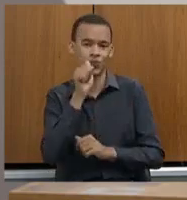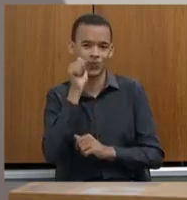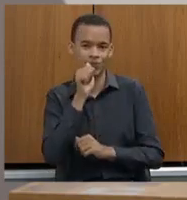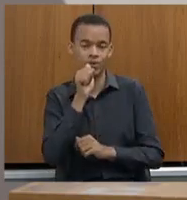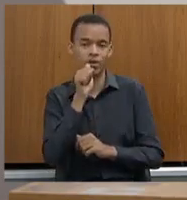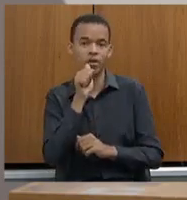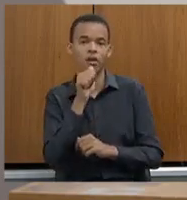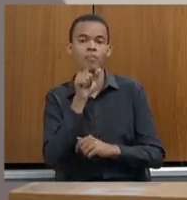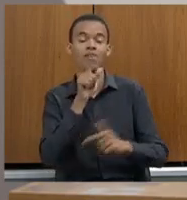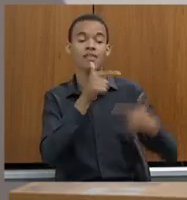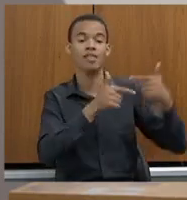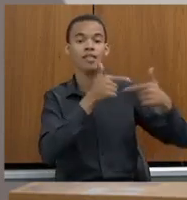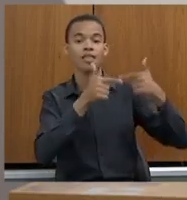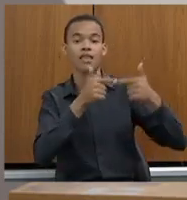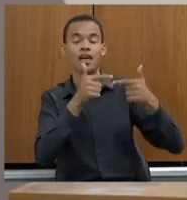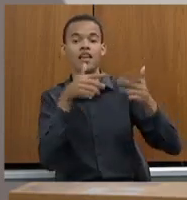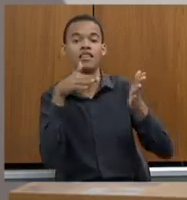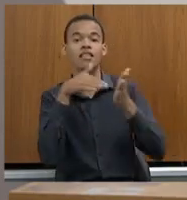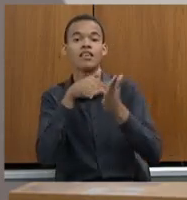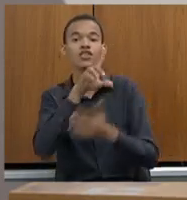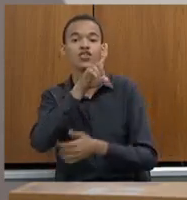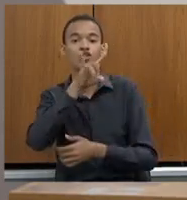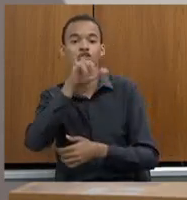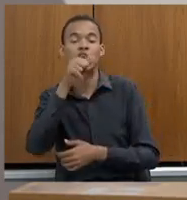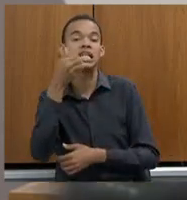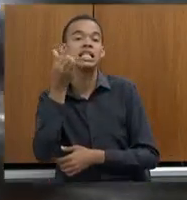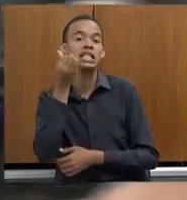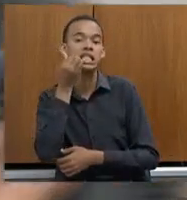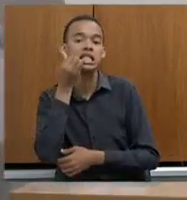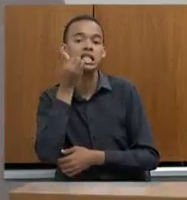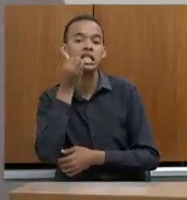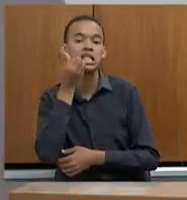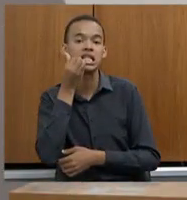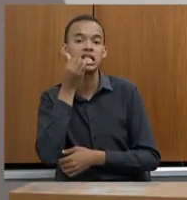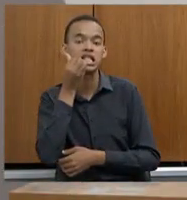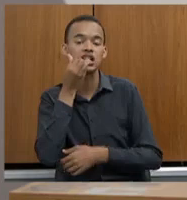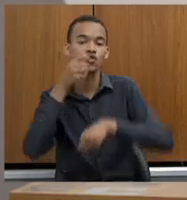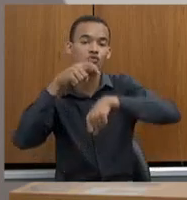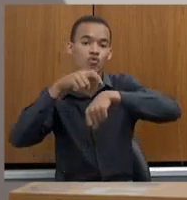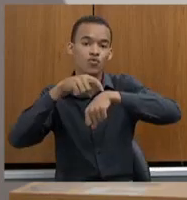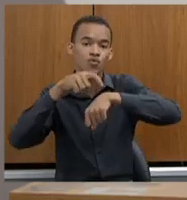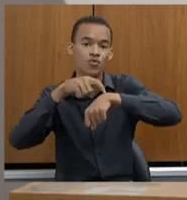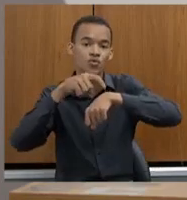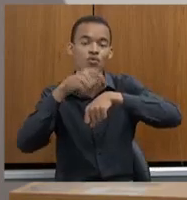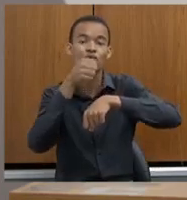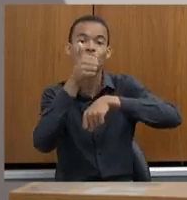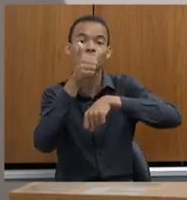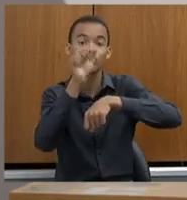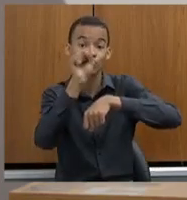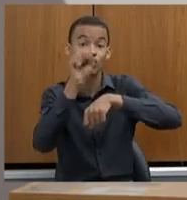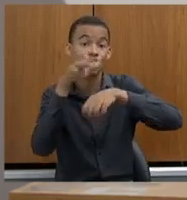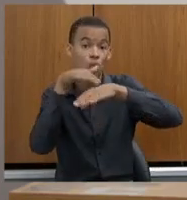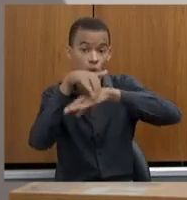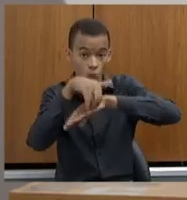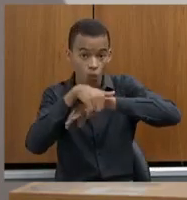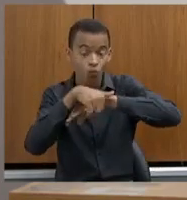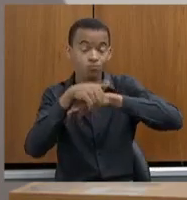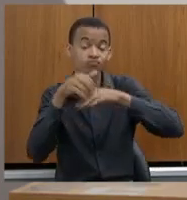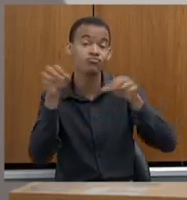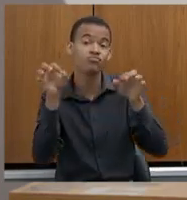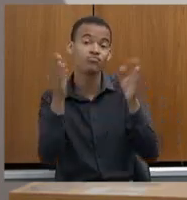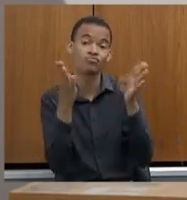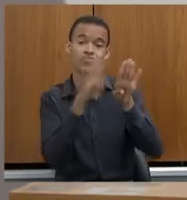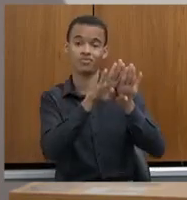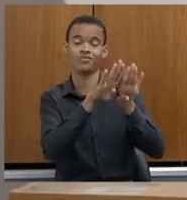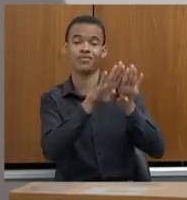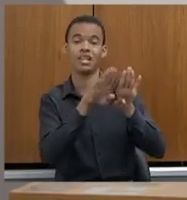e aí é o drama das mulheres de Betim. Tem mulher apanhando demais em Betim e fica querendo